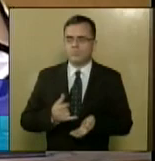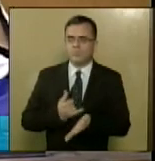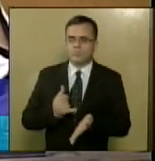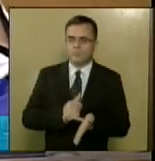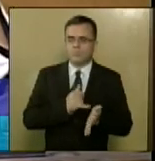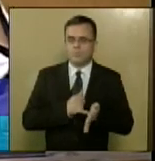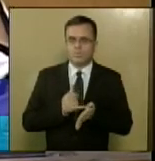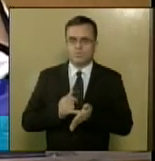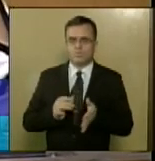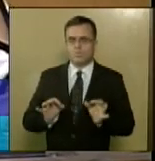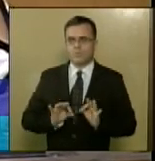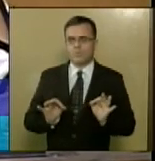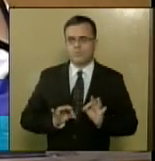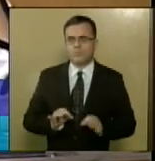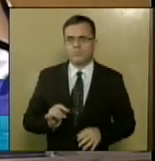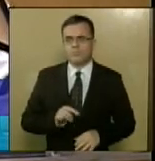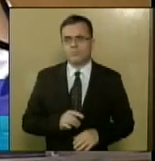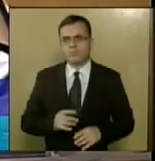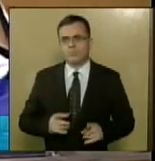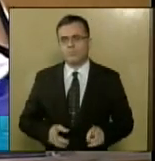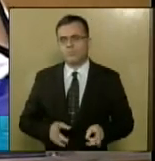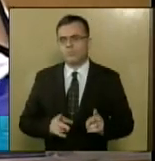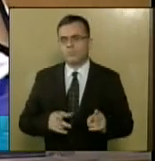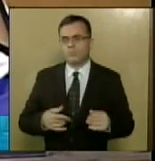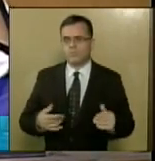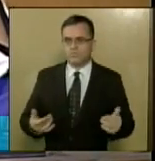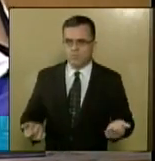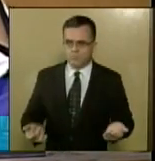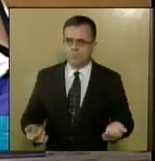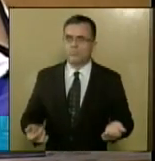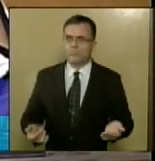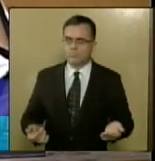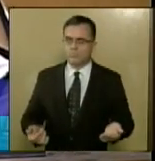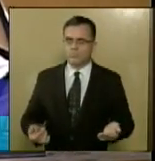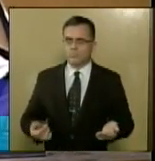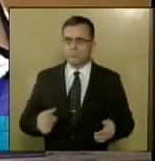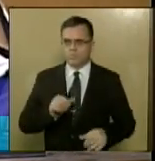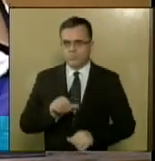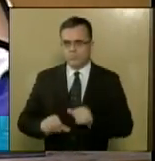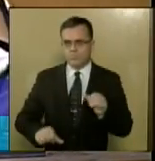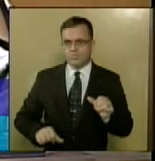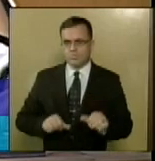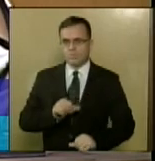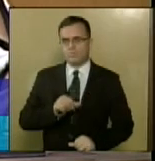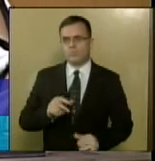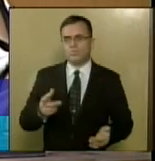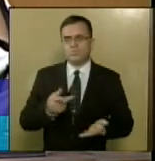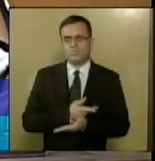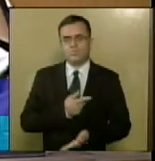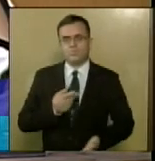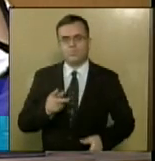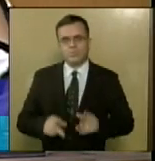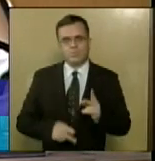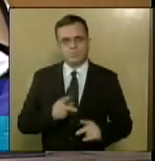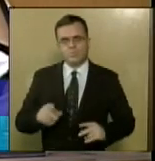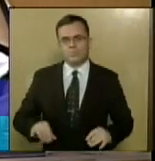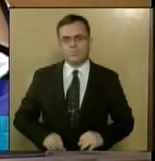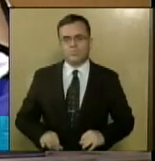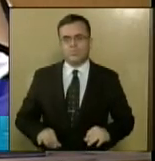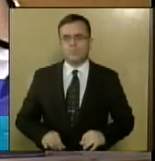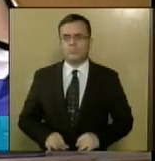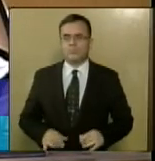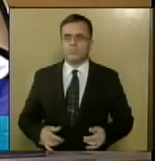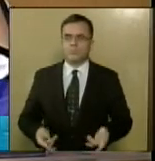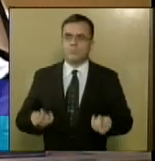desses profissionais naquele local, porque logo em seguida a EBSES assume. E essa fase de transição que está sendo penalizada é a população. Então, acho que tem que encontrar